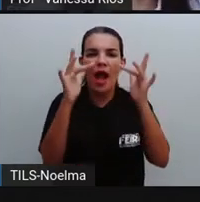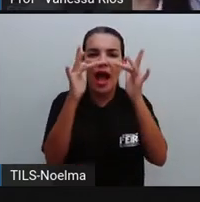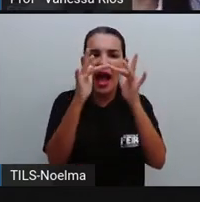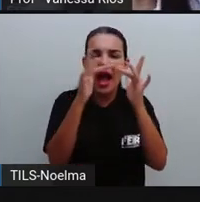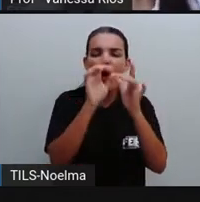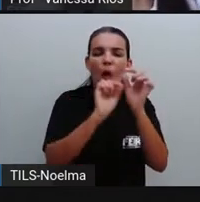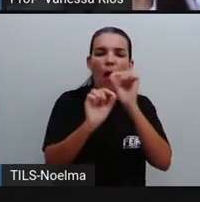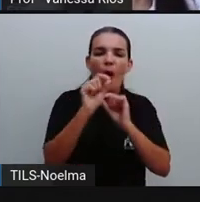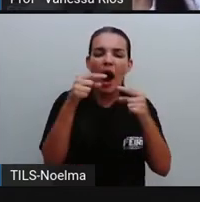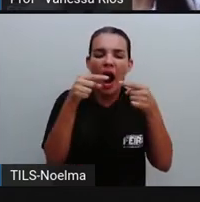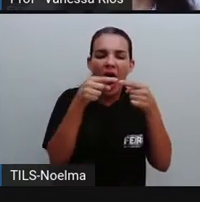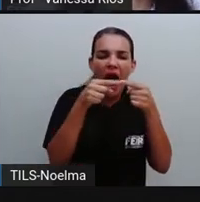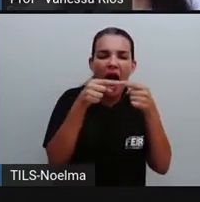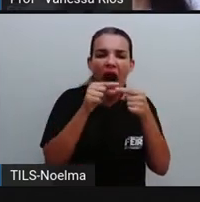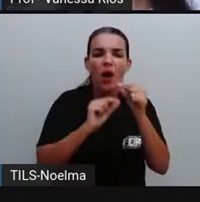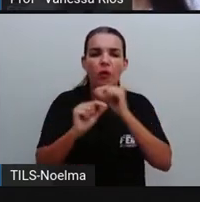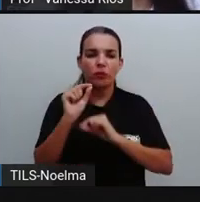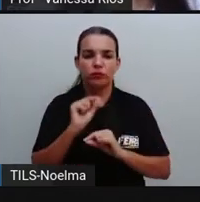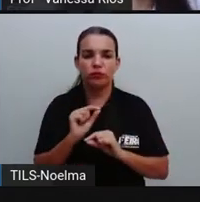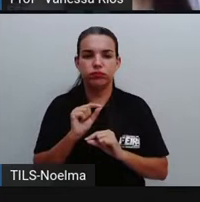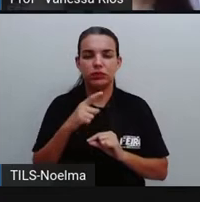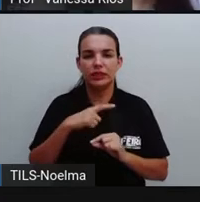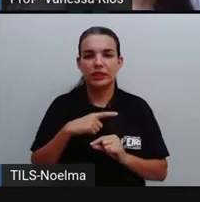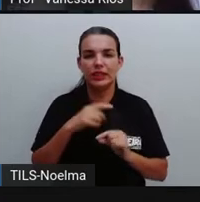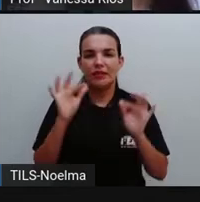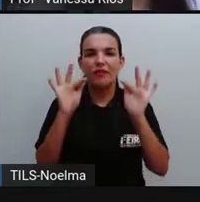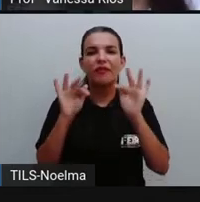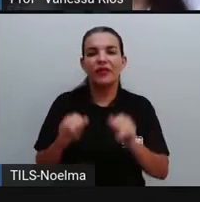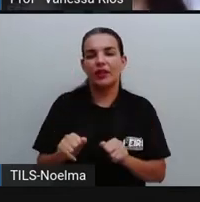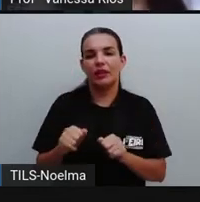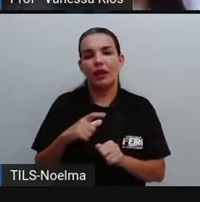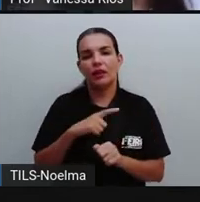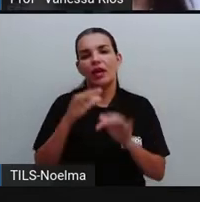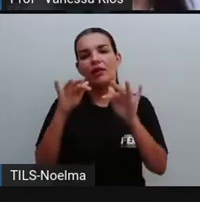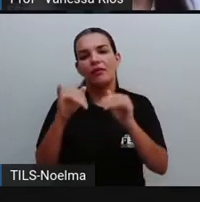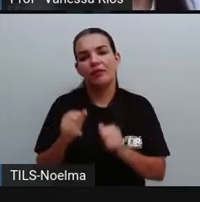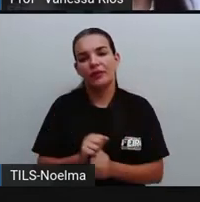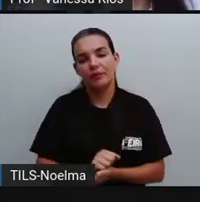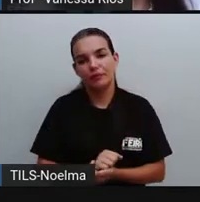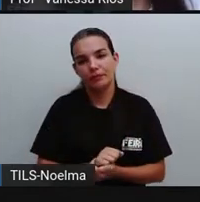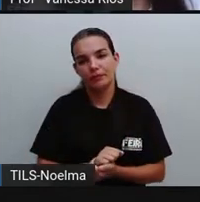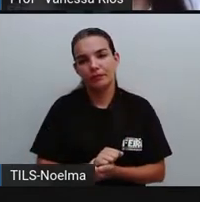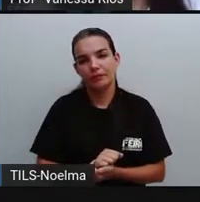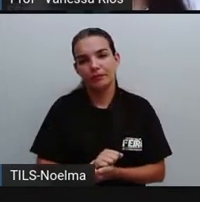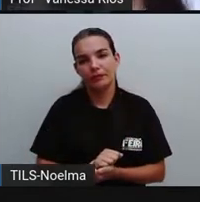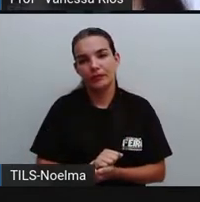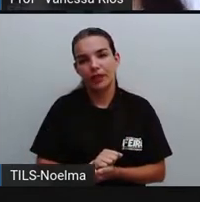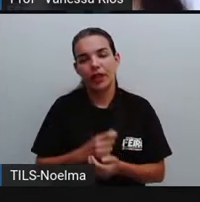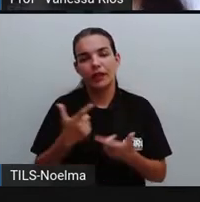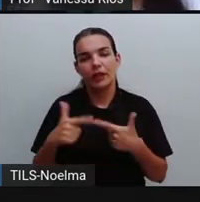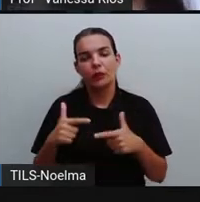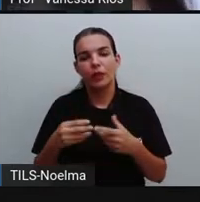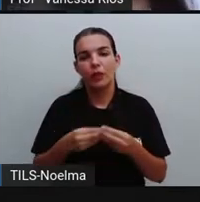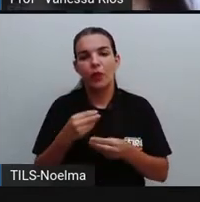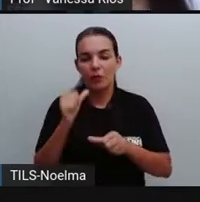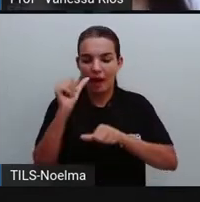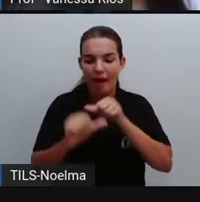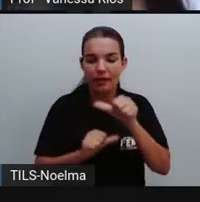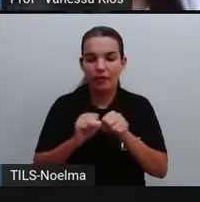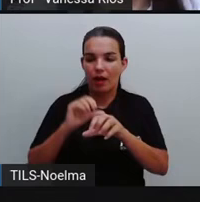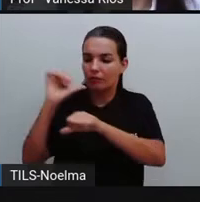recursos em que esses recursos são findáveis, eles têm fim, eles não são aí renováveis, né?